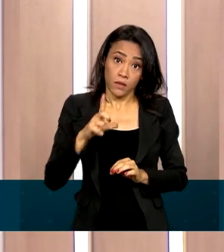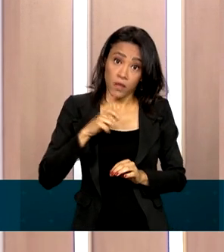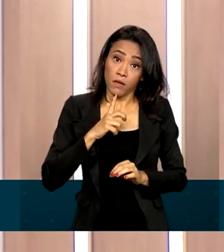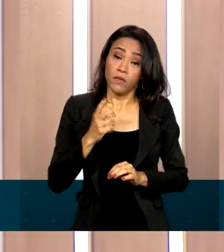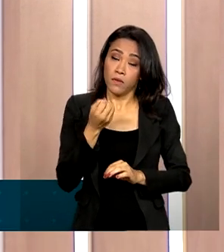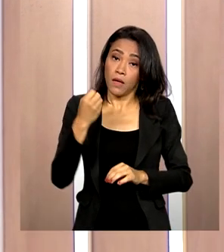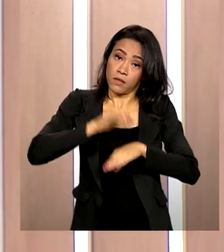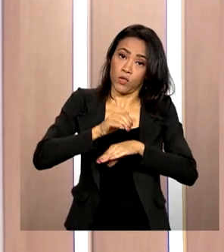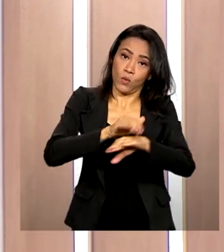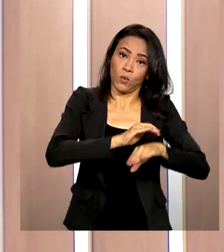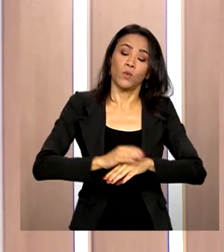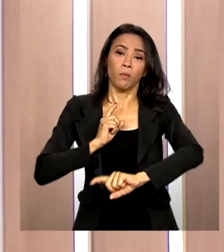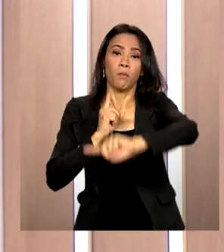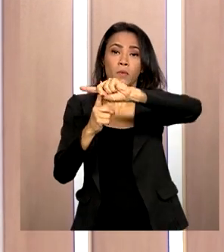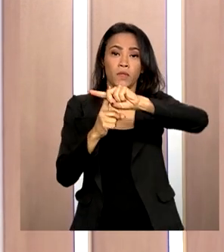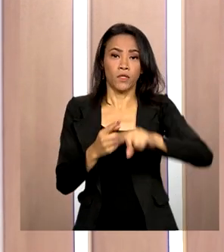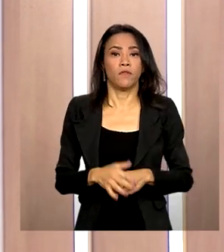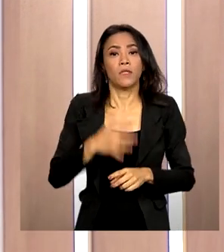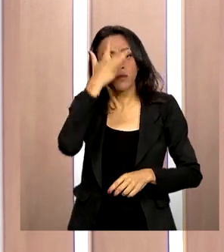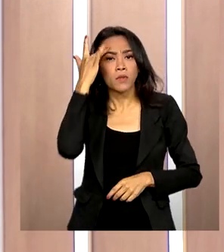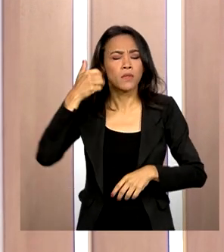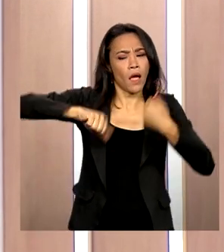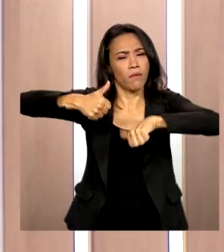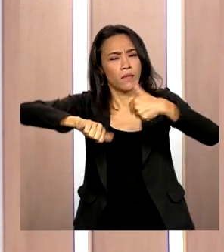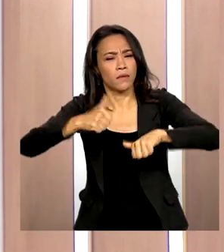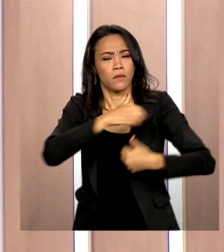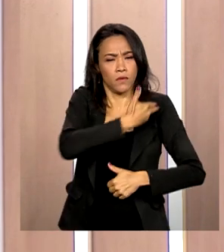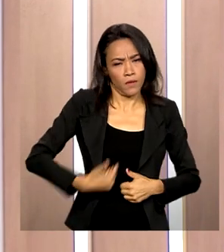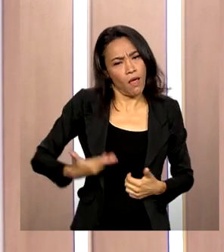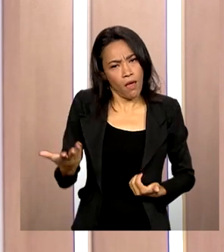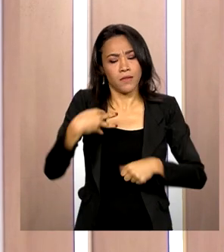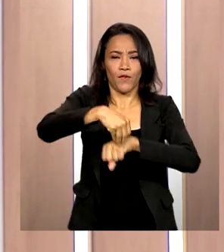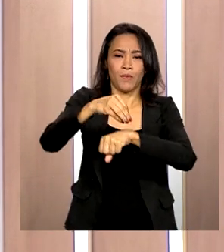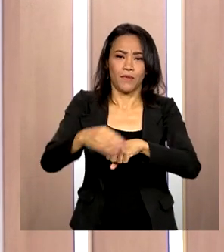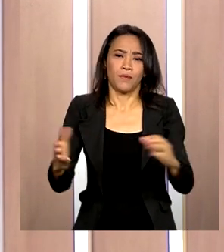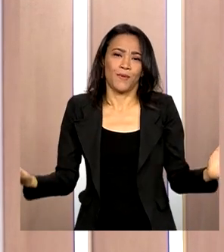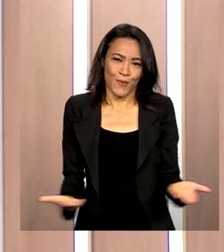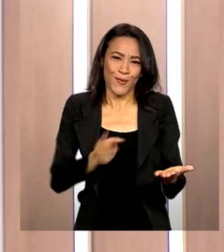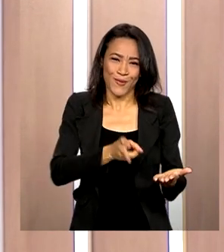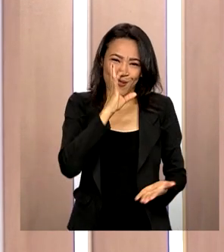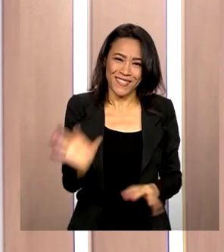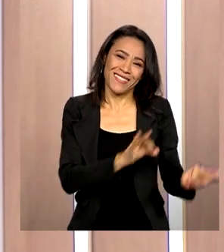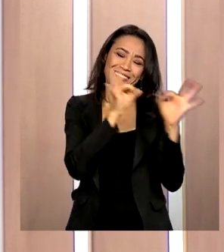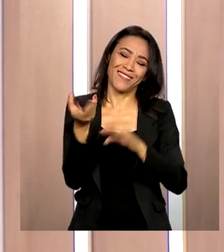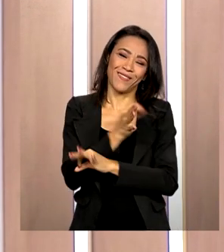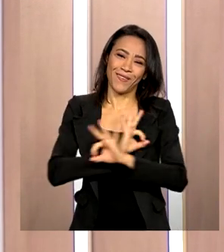positiva dos observadores e dos analistas econômicos. Essa é a informação que nós temos para você hoje. Continue conosco e tenha um ótimo dia.